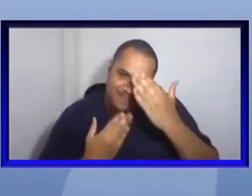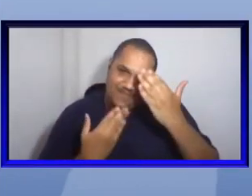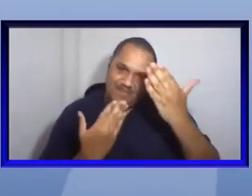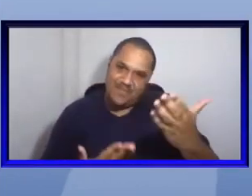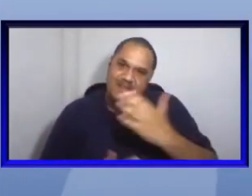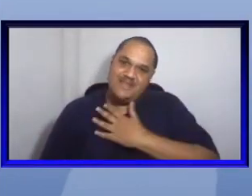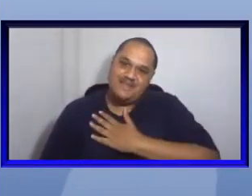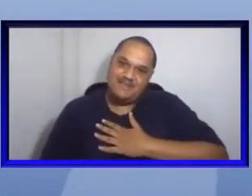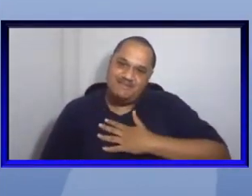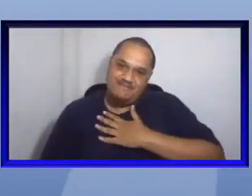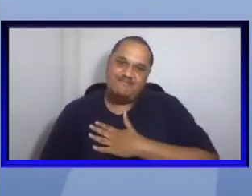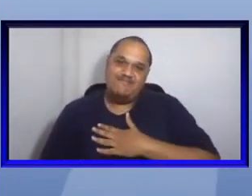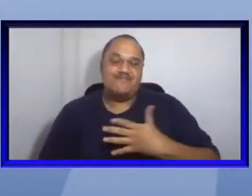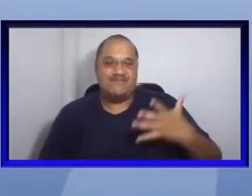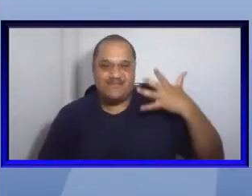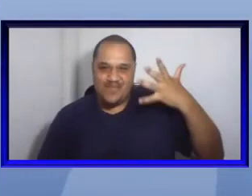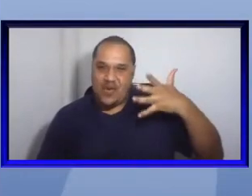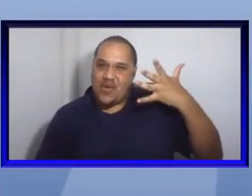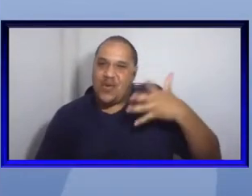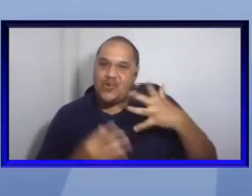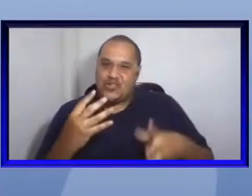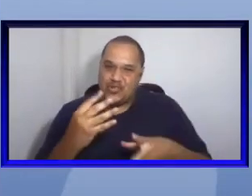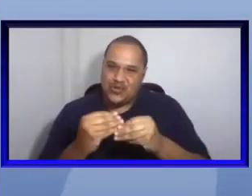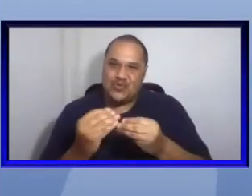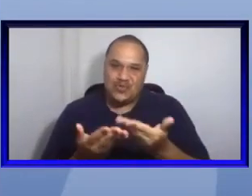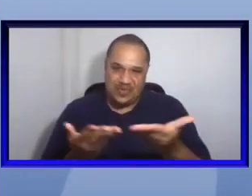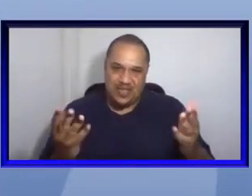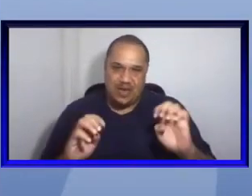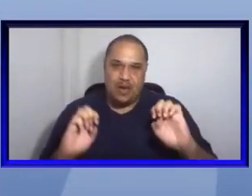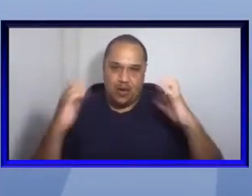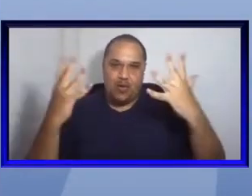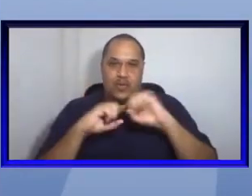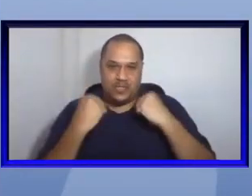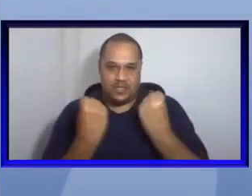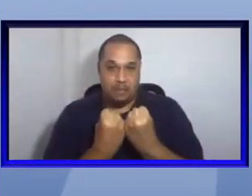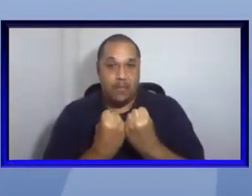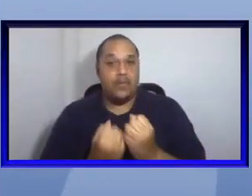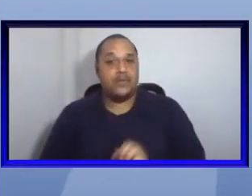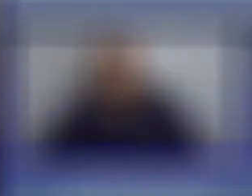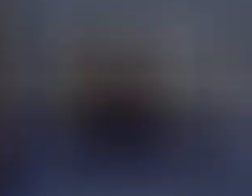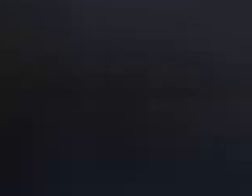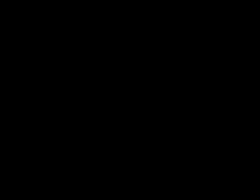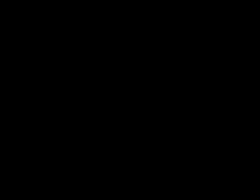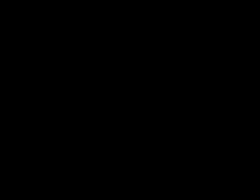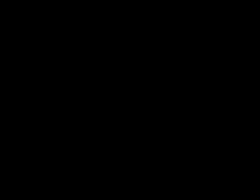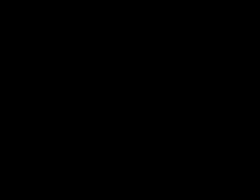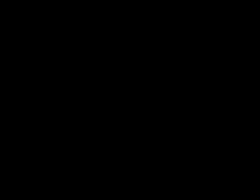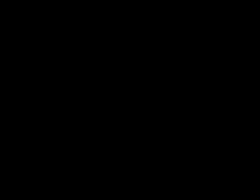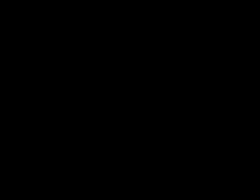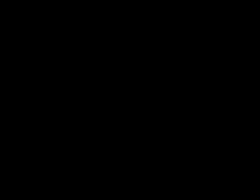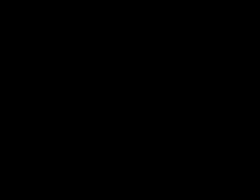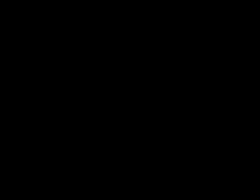satisfação imensa de ter contribuído com o evento de vocês e parabéns pela iniciativa de vocês também